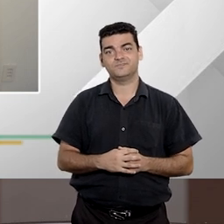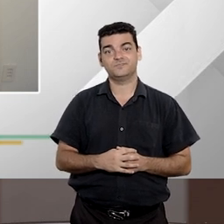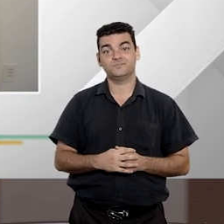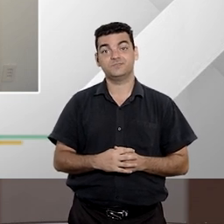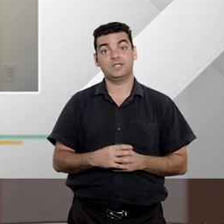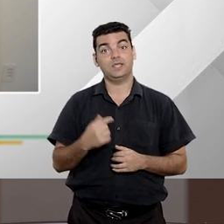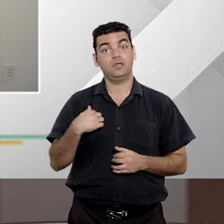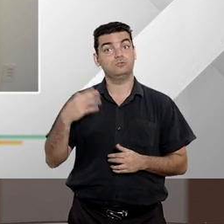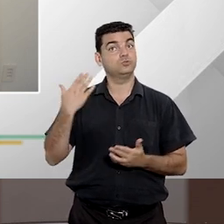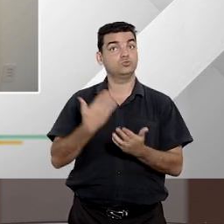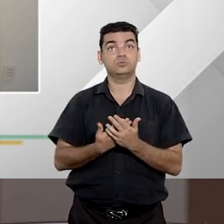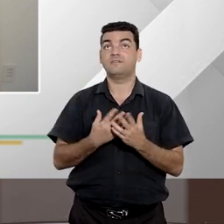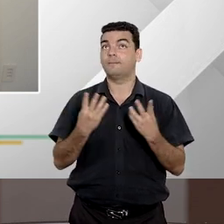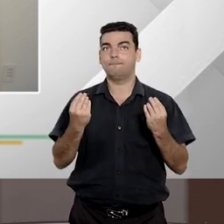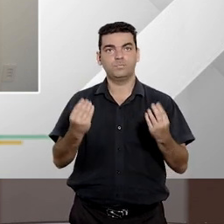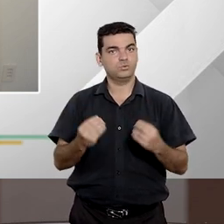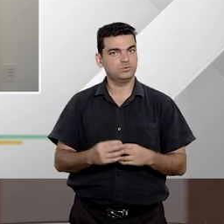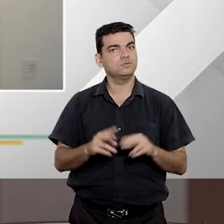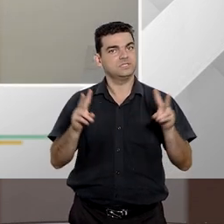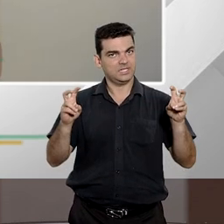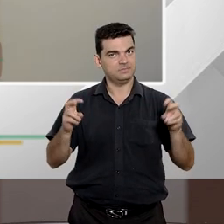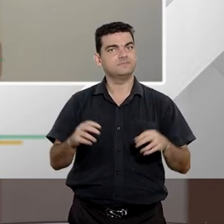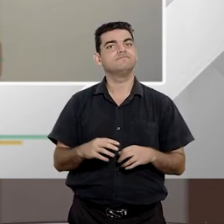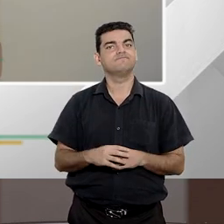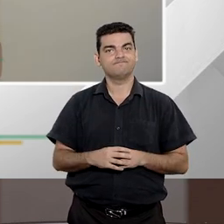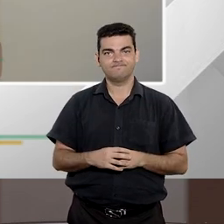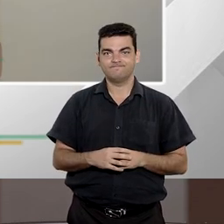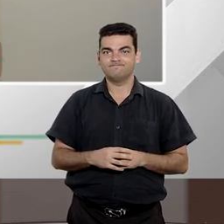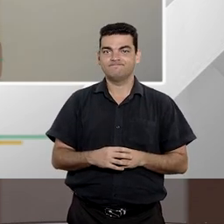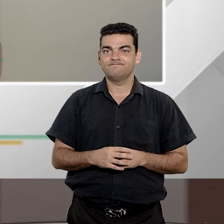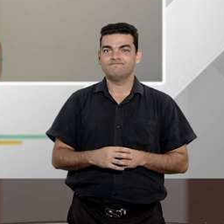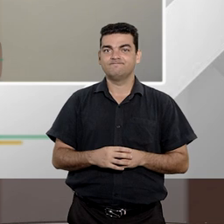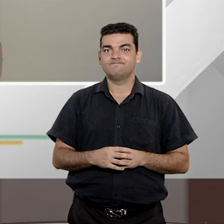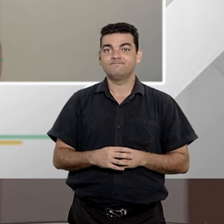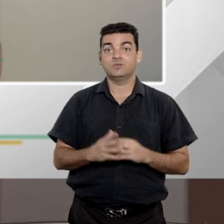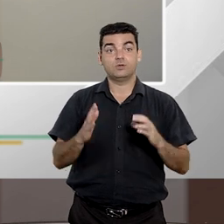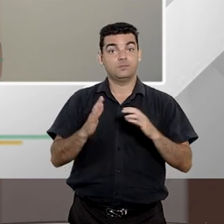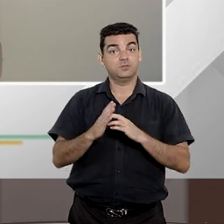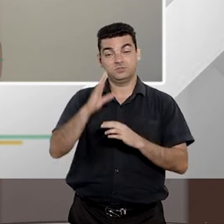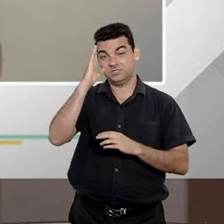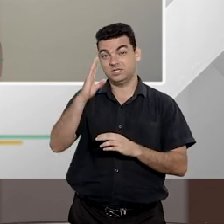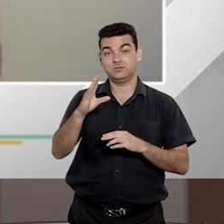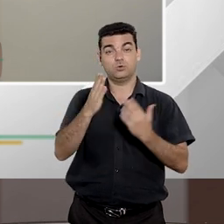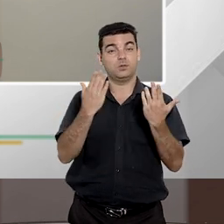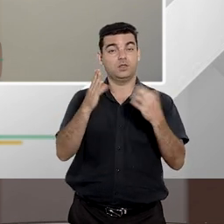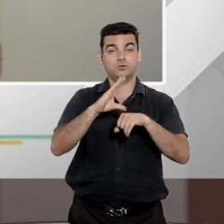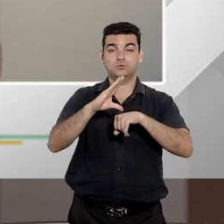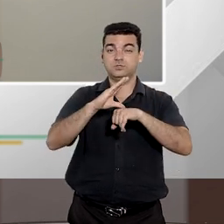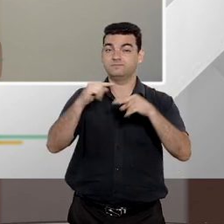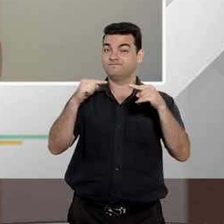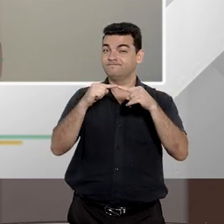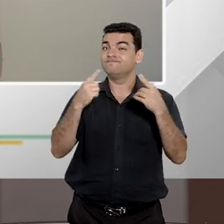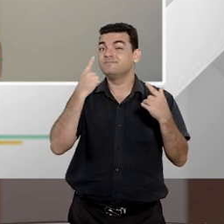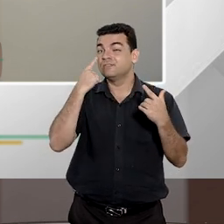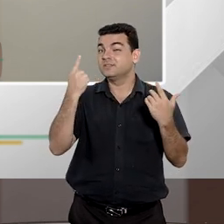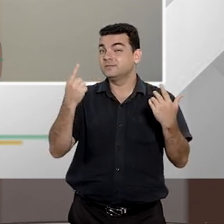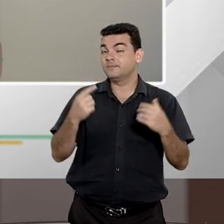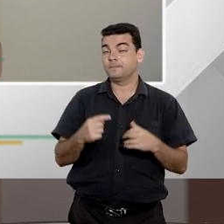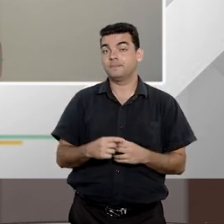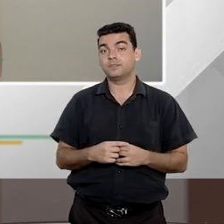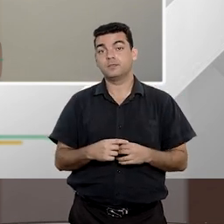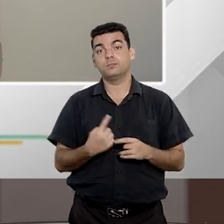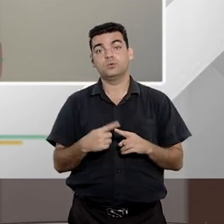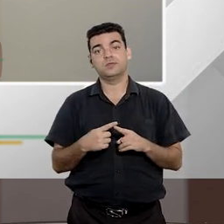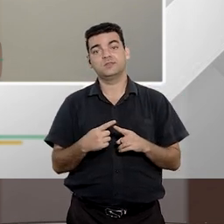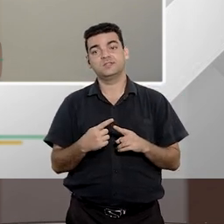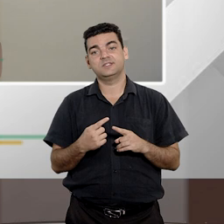estudava demais assim era um tópico lá da ação inclusive estava no capítulo de ação direta de inconstitucionalidade que é justamente por